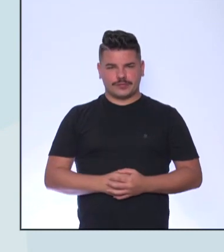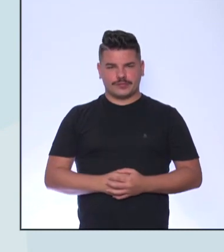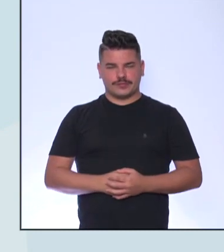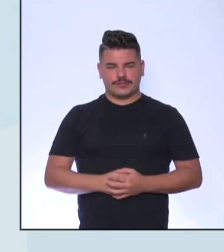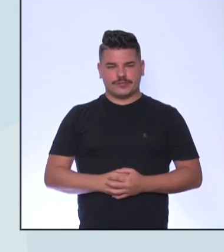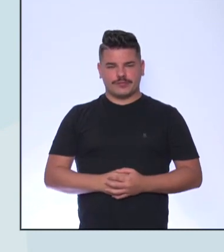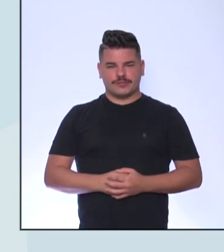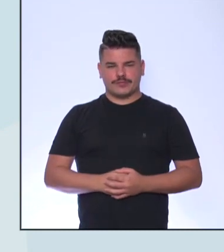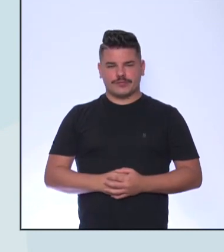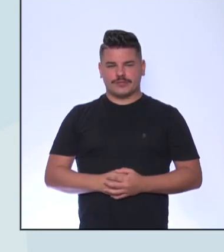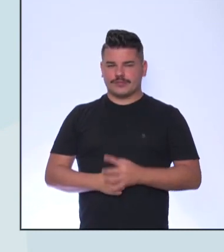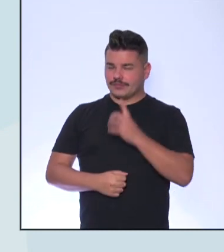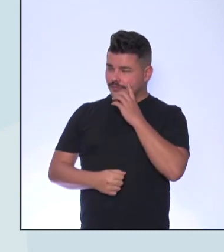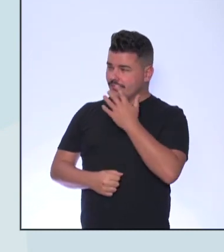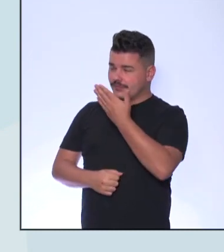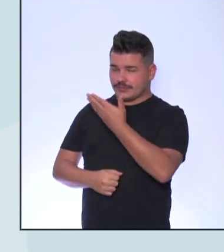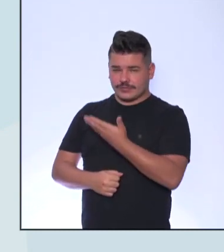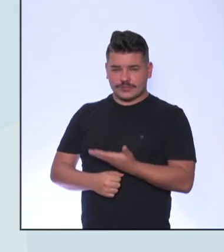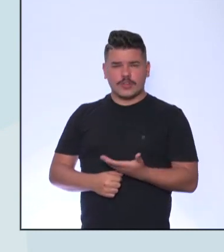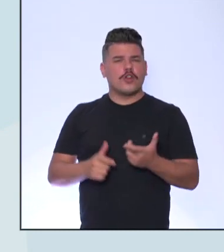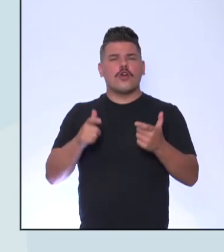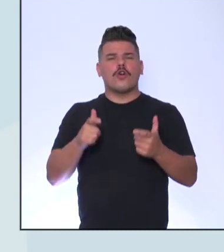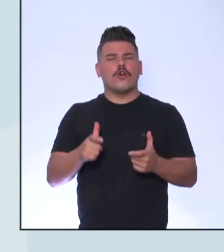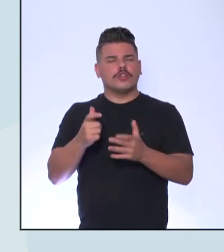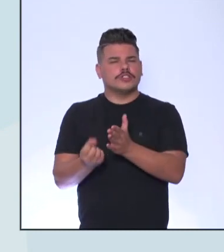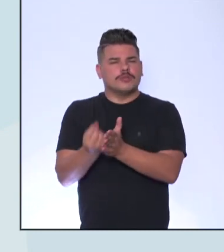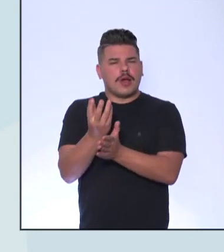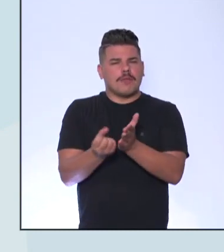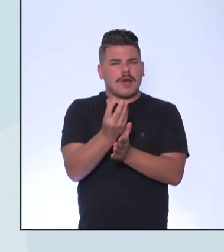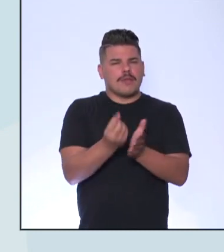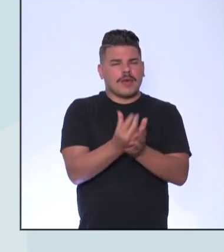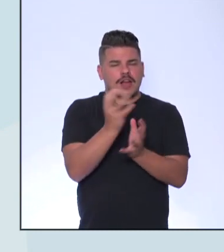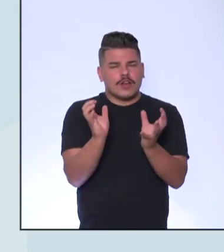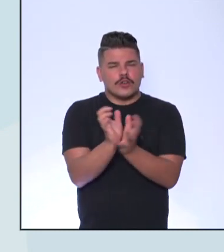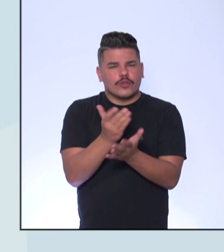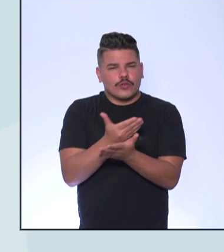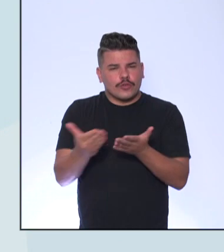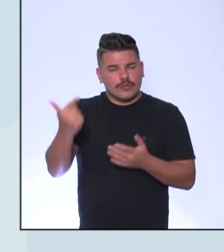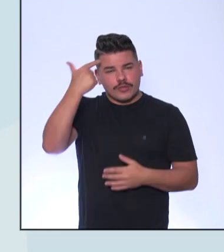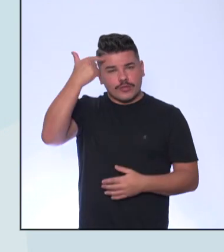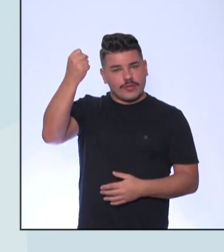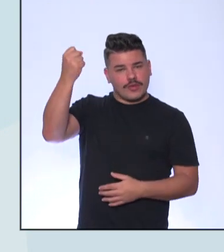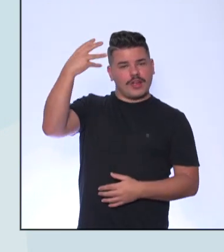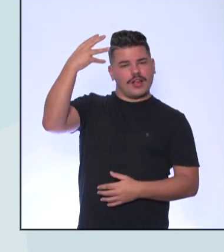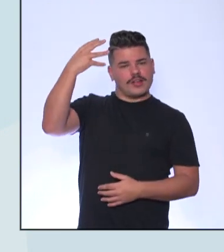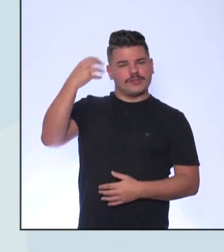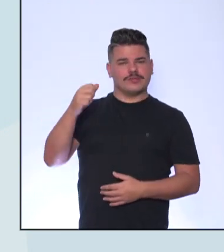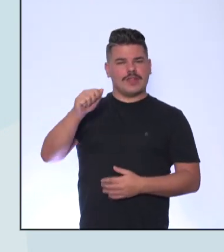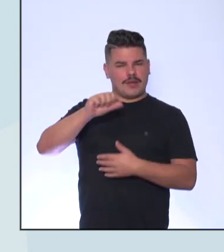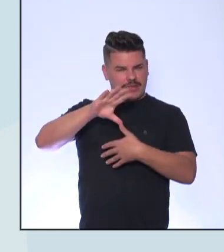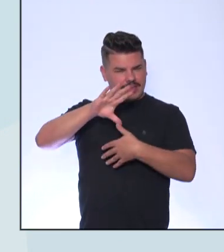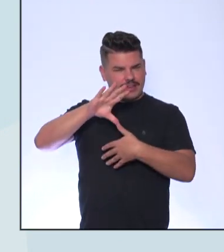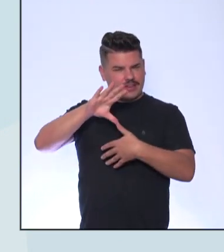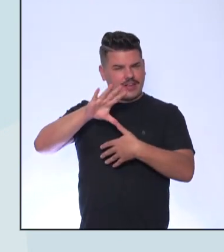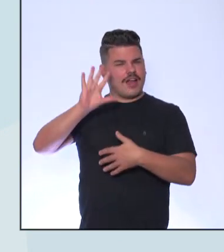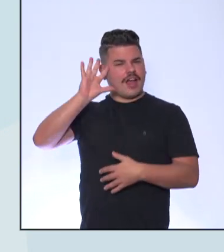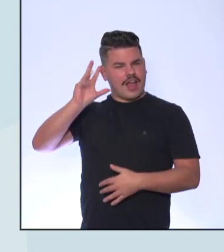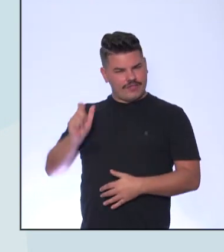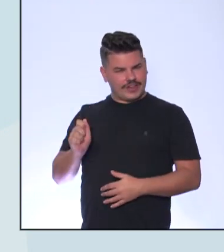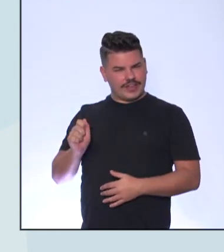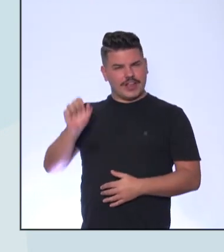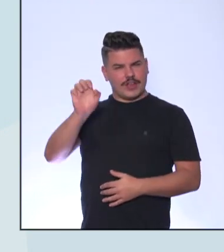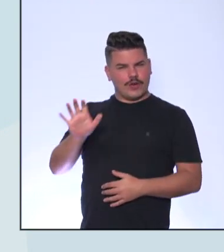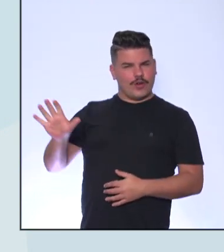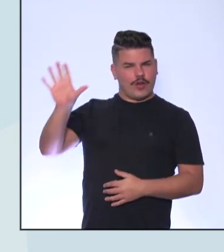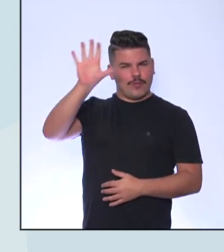questão Onde surgiram as ideias iluministas? América? África? Europa? Ou Ásia?